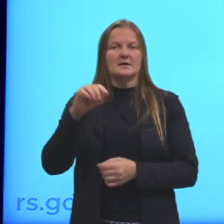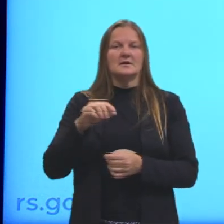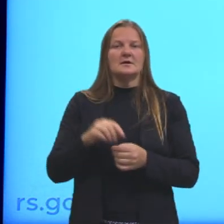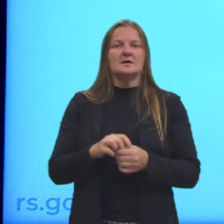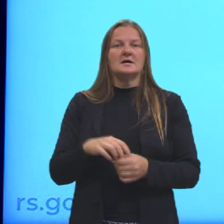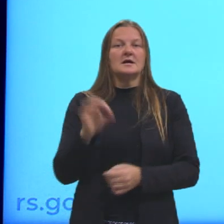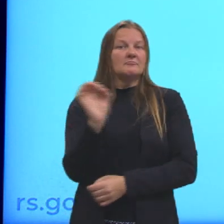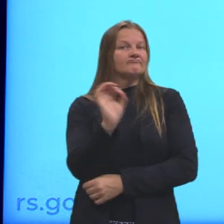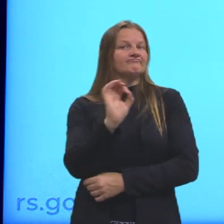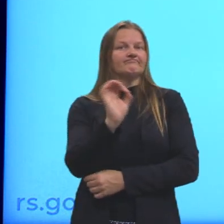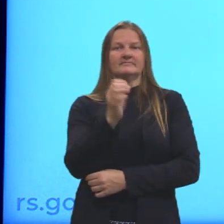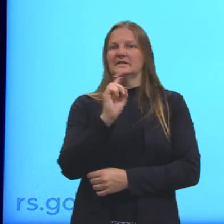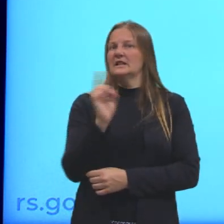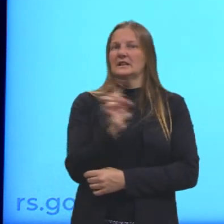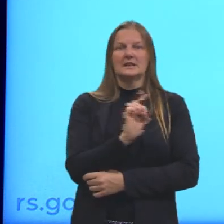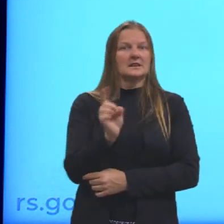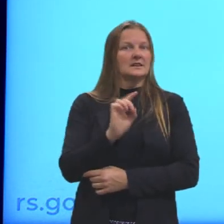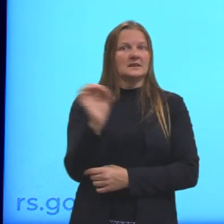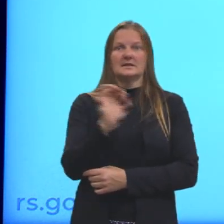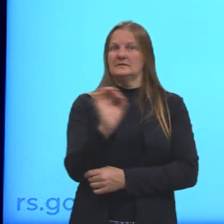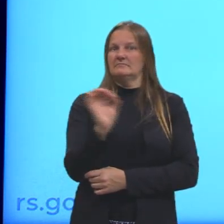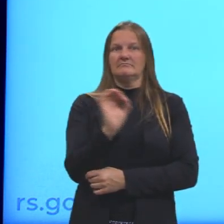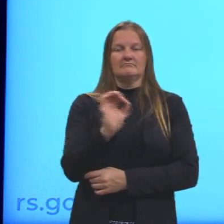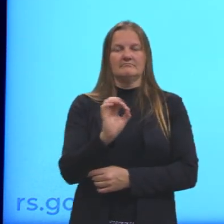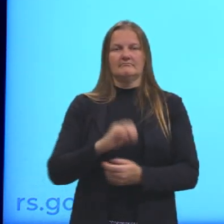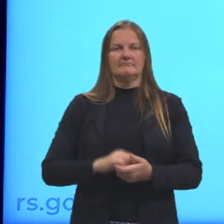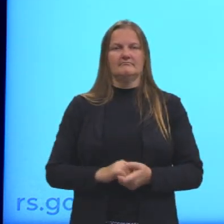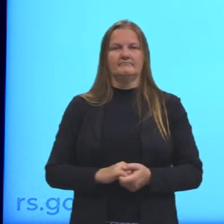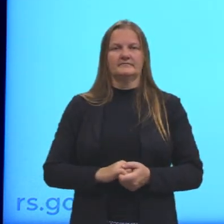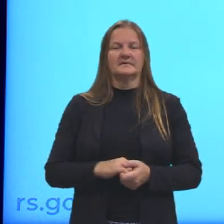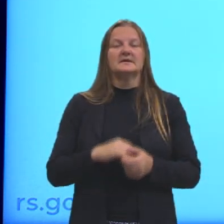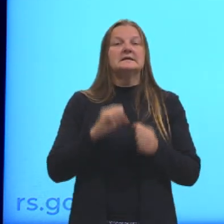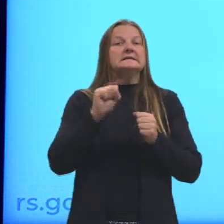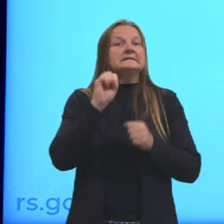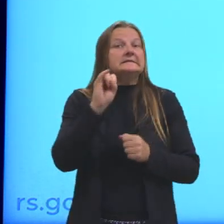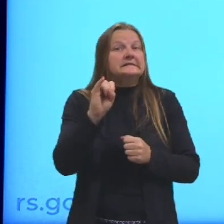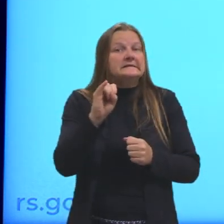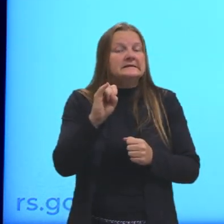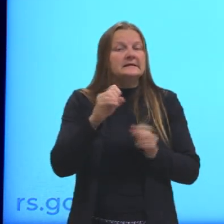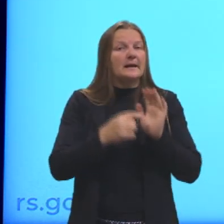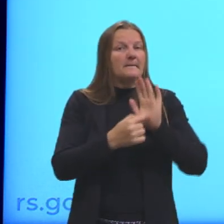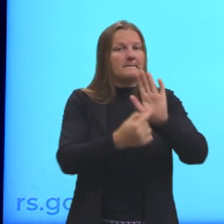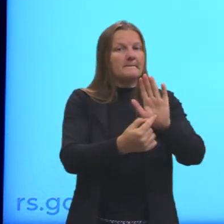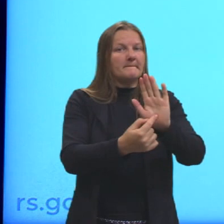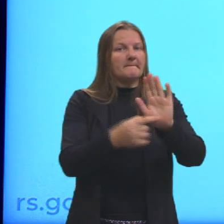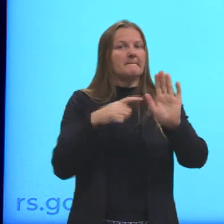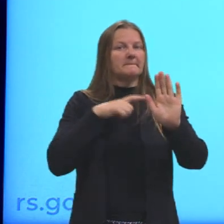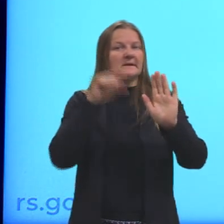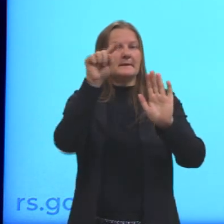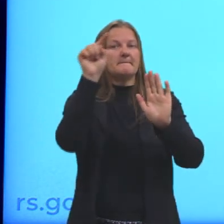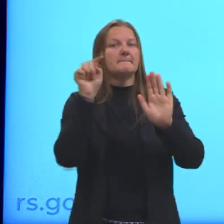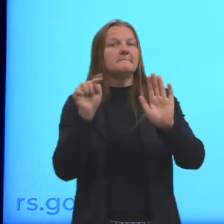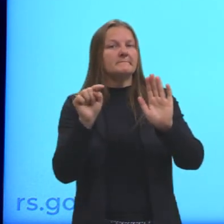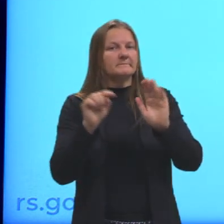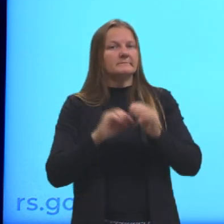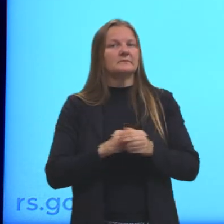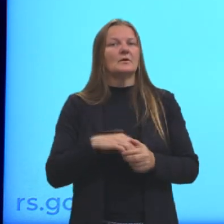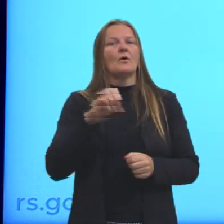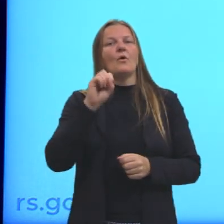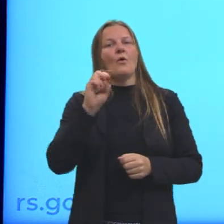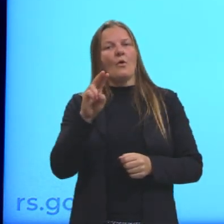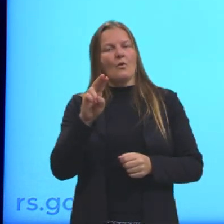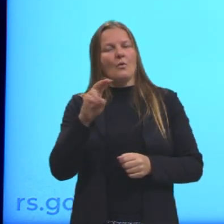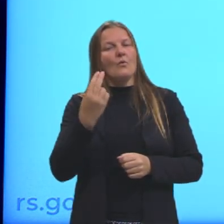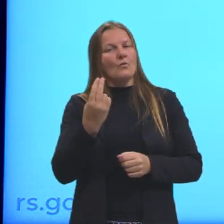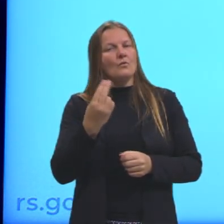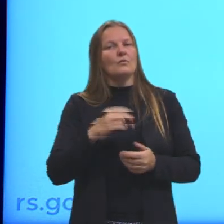negativa. Quando eles aparecem, significa que eu tenho uma pergunta ou que eu